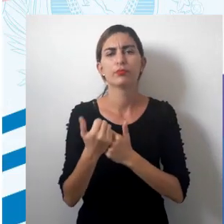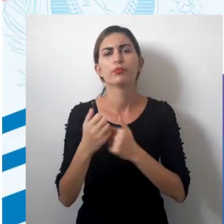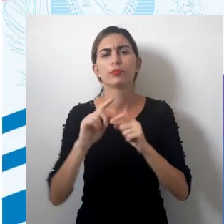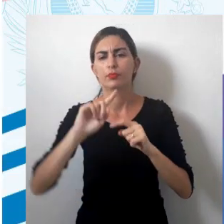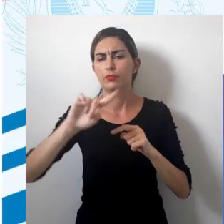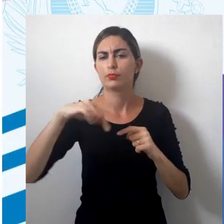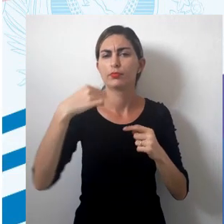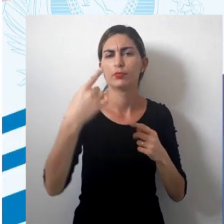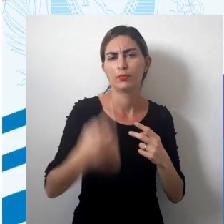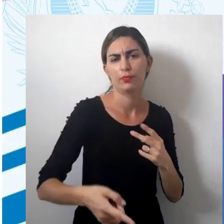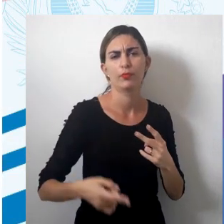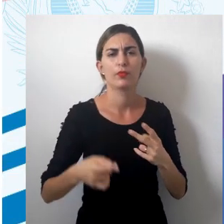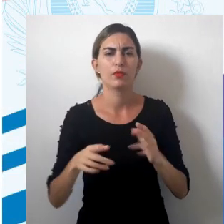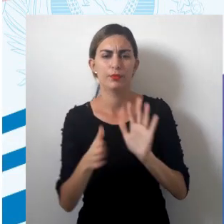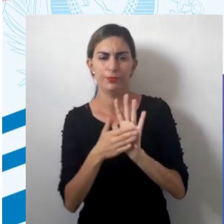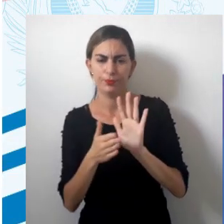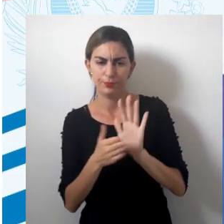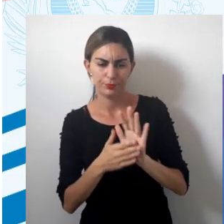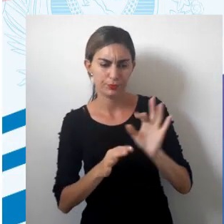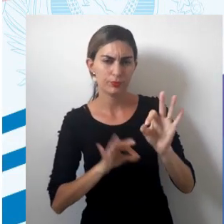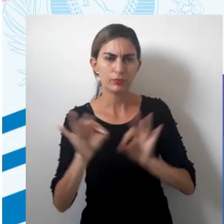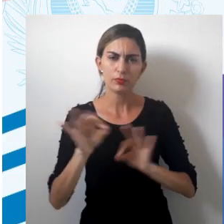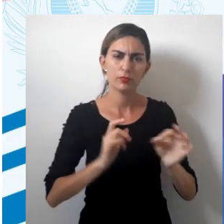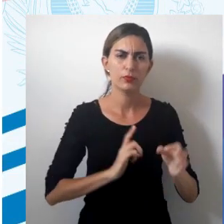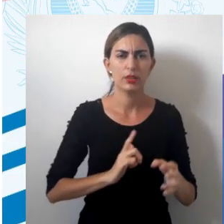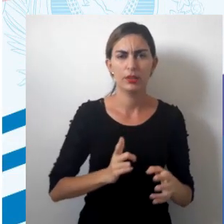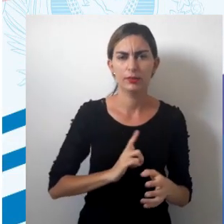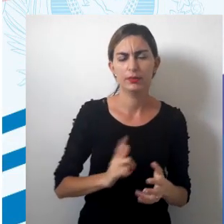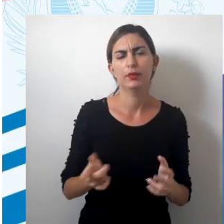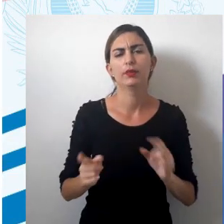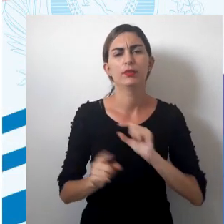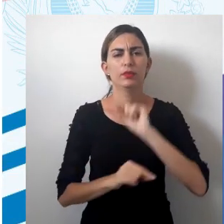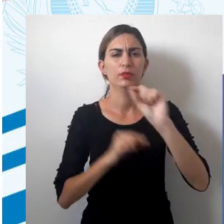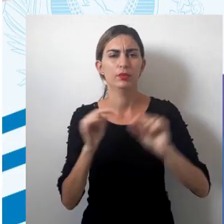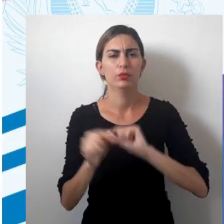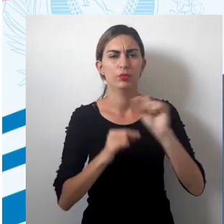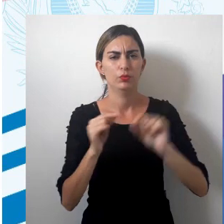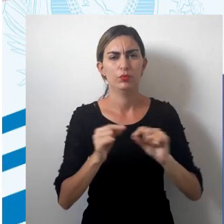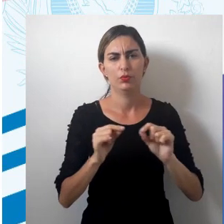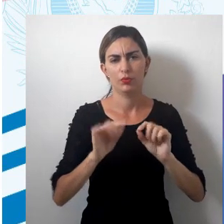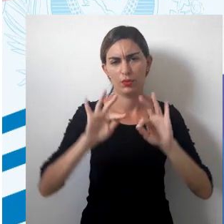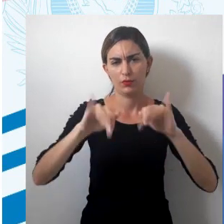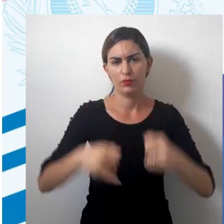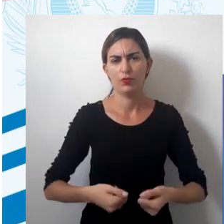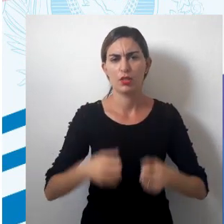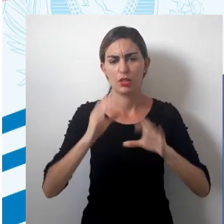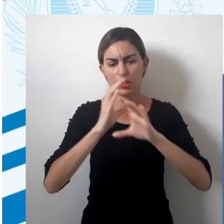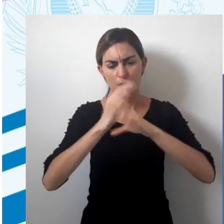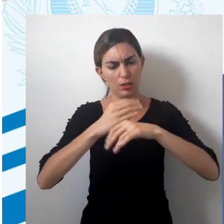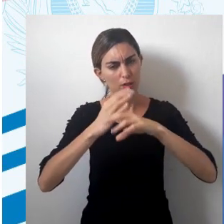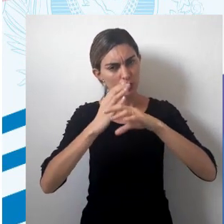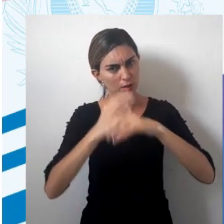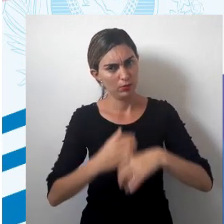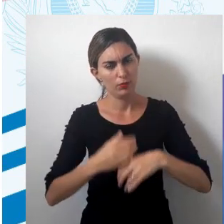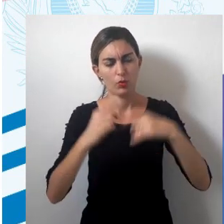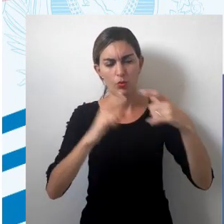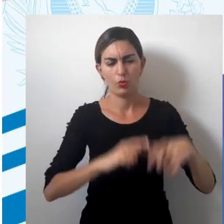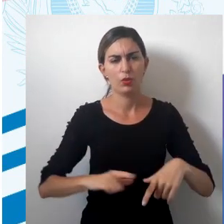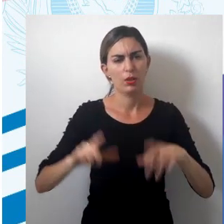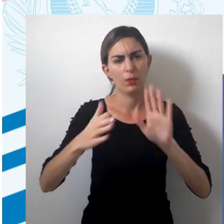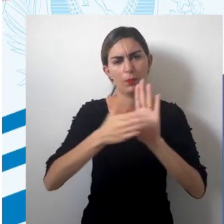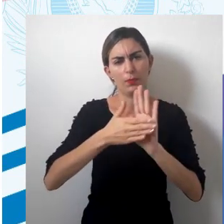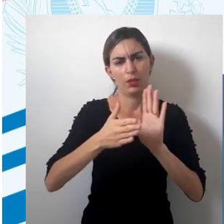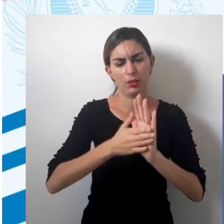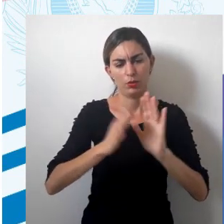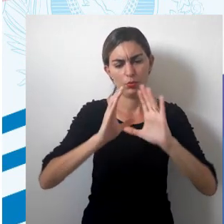né? Posteriormente, quando se padroniza, a gente tem, então, um fim mais científico, onde a gente tem